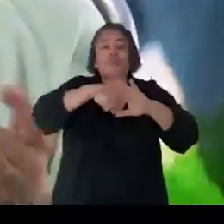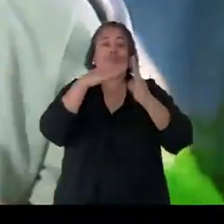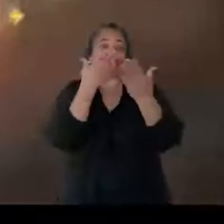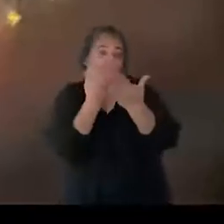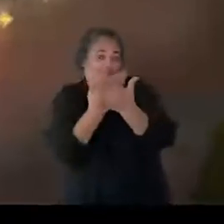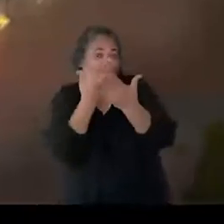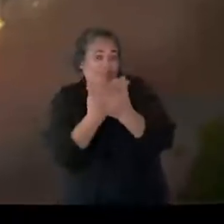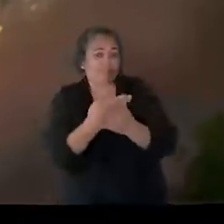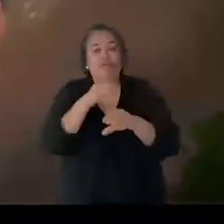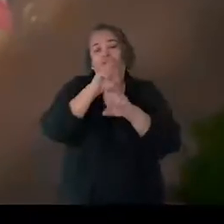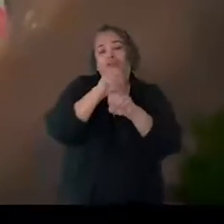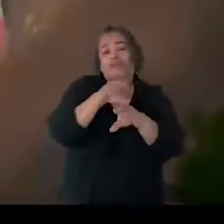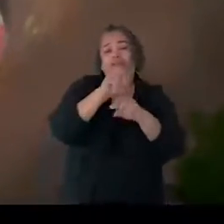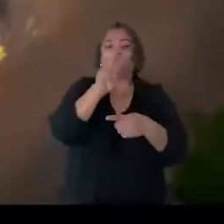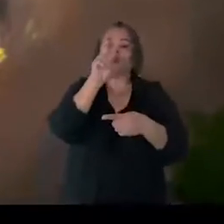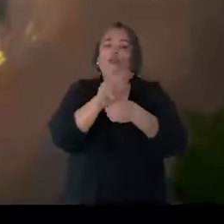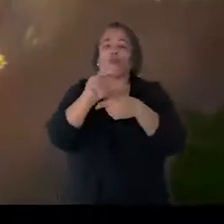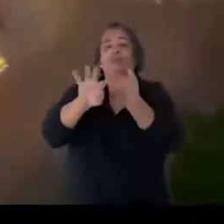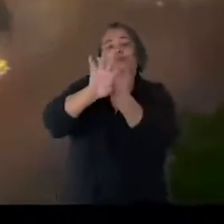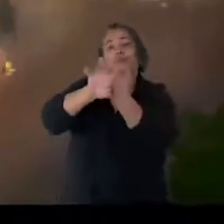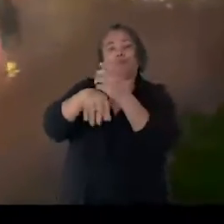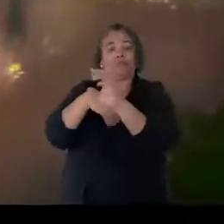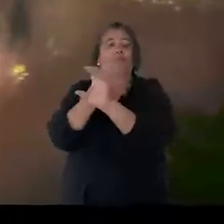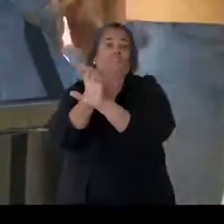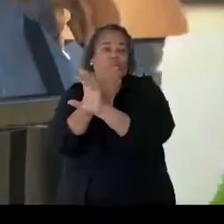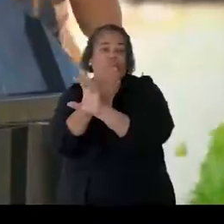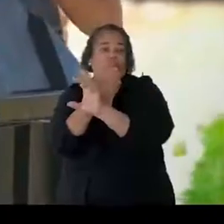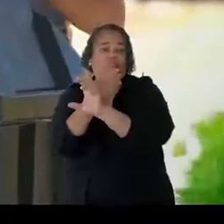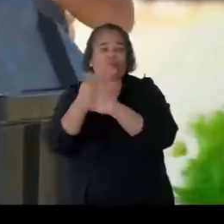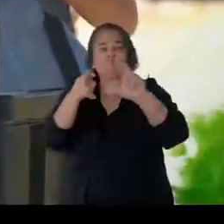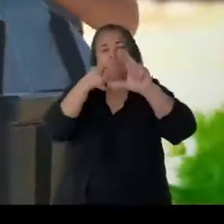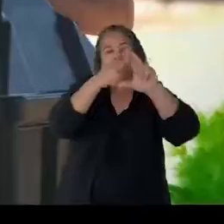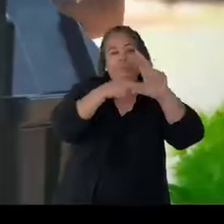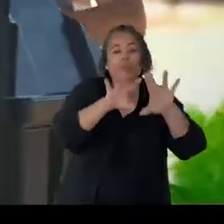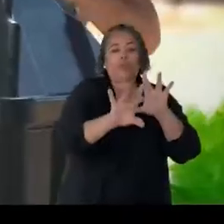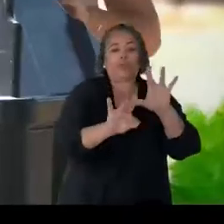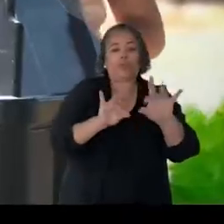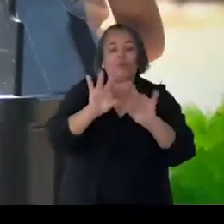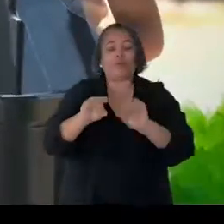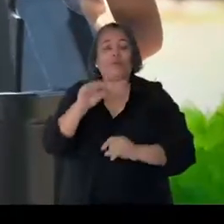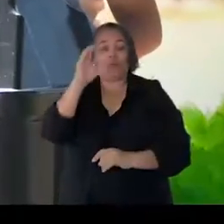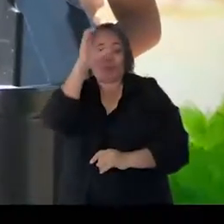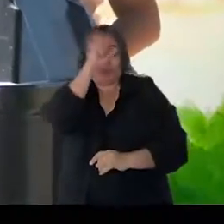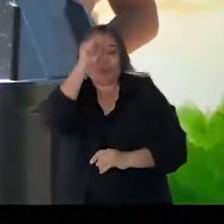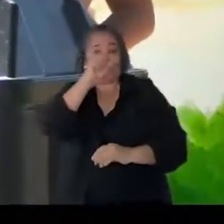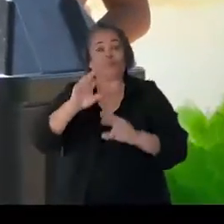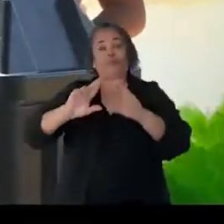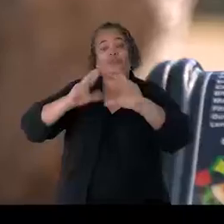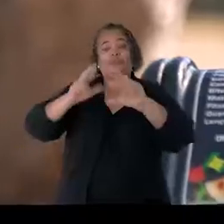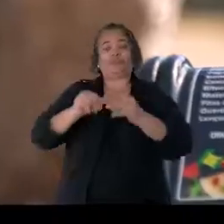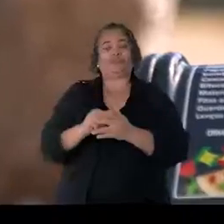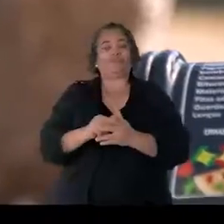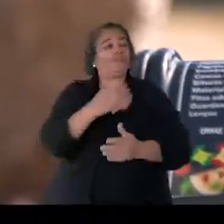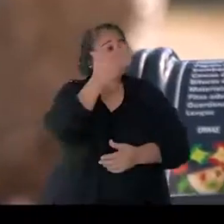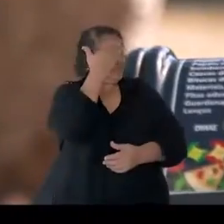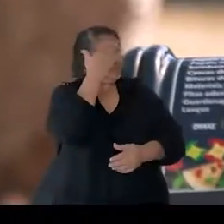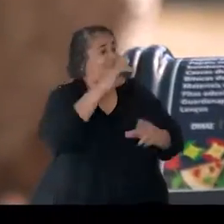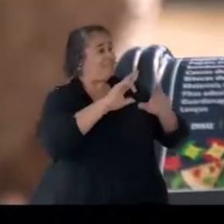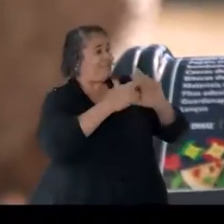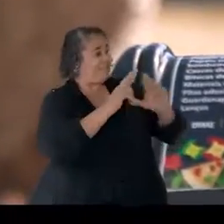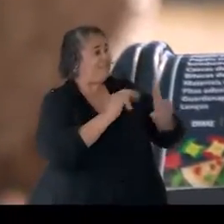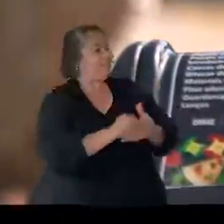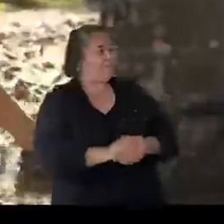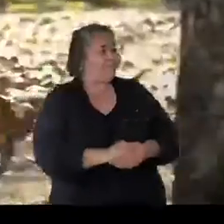escolas? Ele ensina a gente a proteger a natureza. Com a coleta seletiva, a gente aprende a separar o lixo. Eu sei